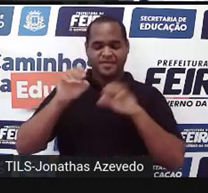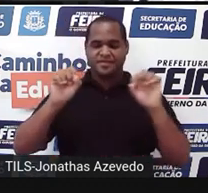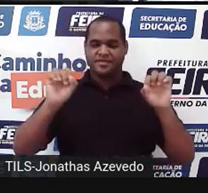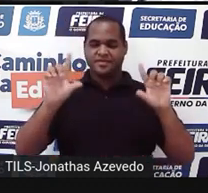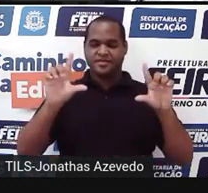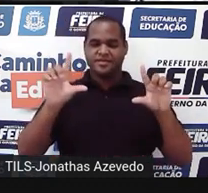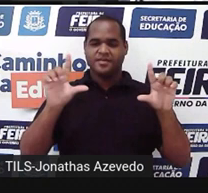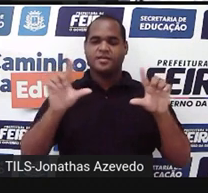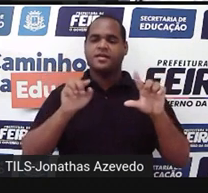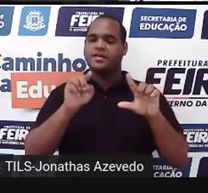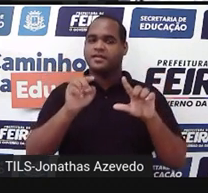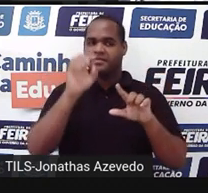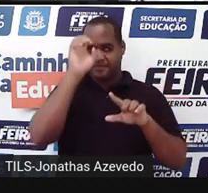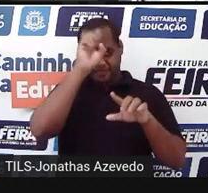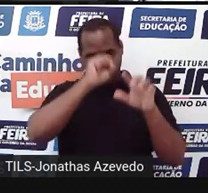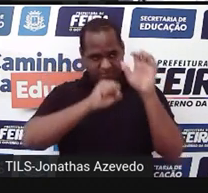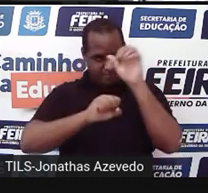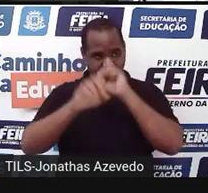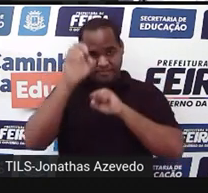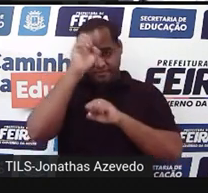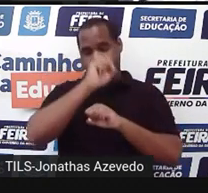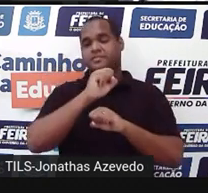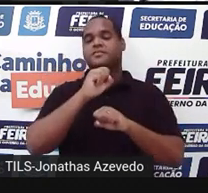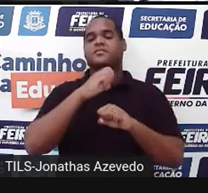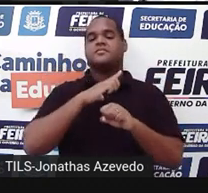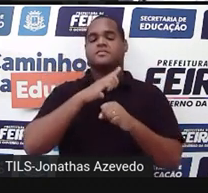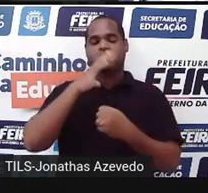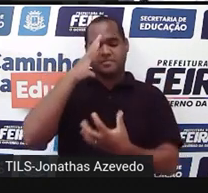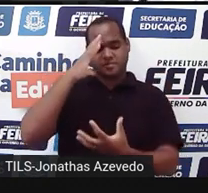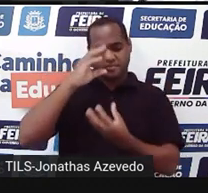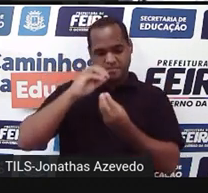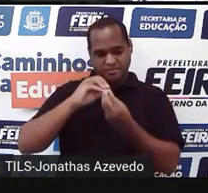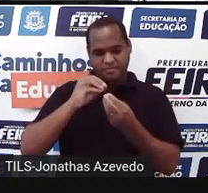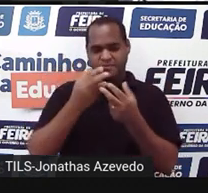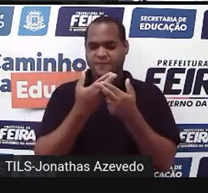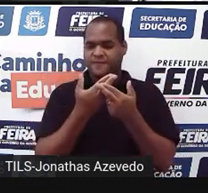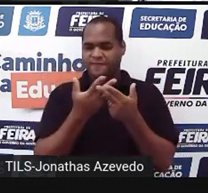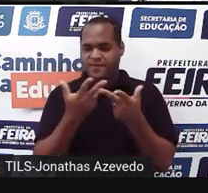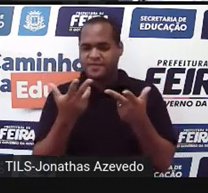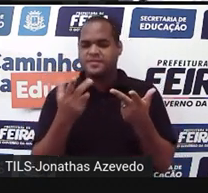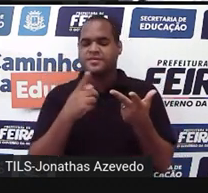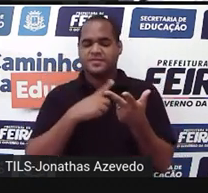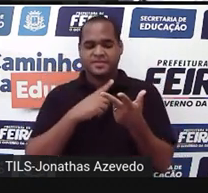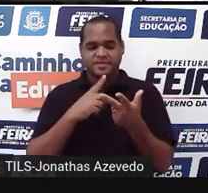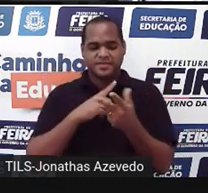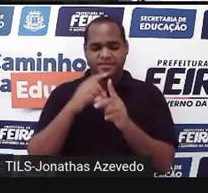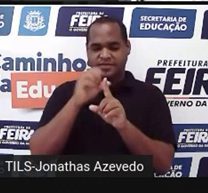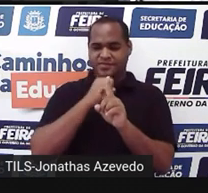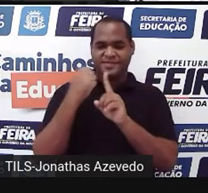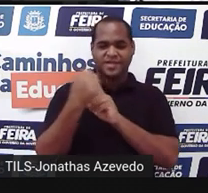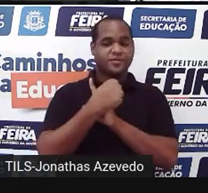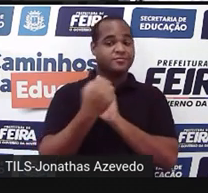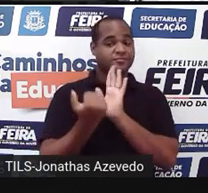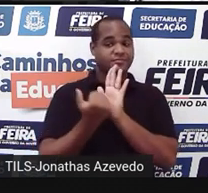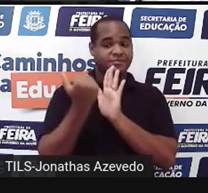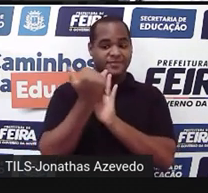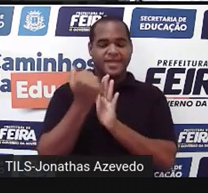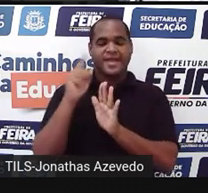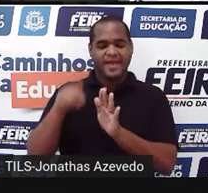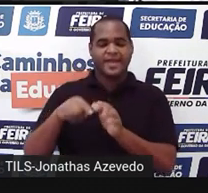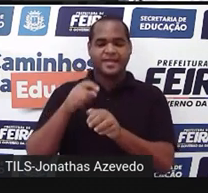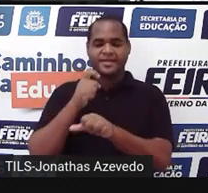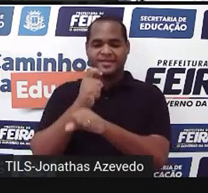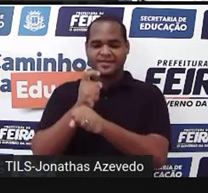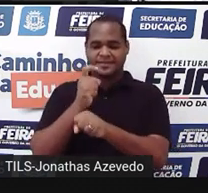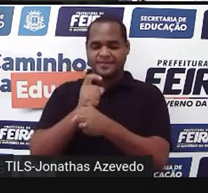dizendo o que é que a gente vai aprender, a gente vai aprender a reconhecer o volume, como grandeza associada a sólidos geométricos,